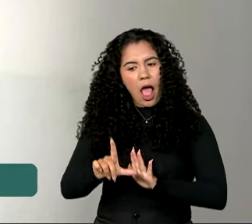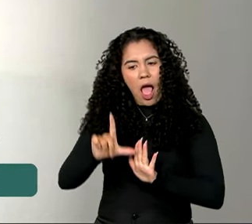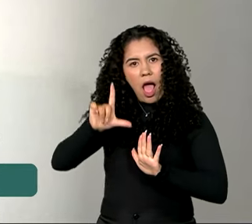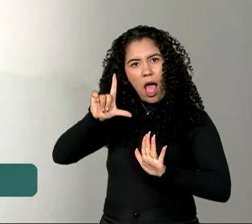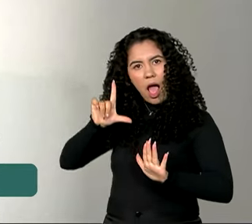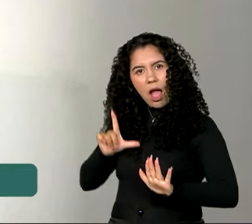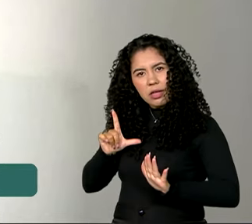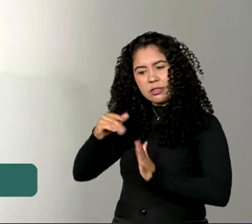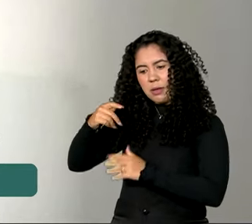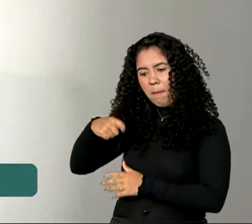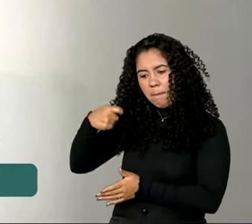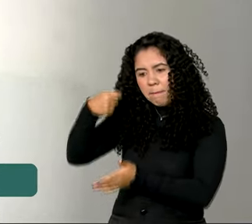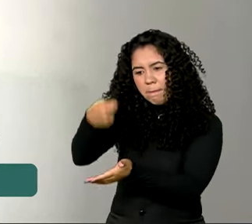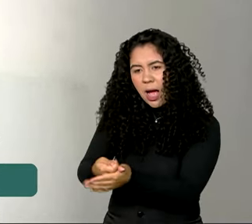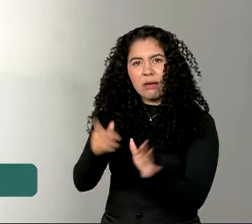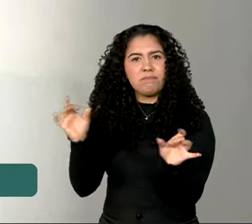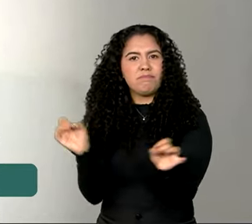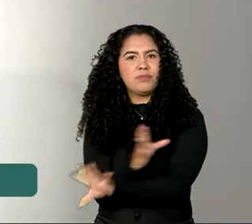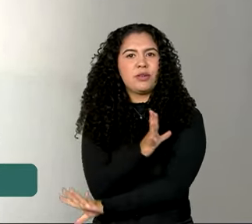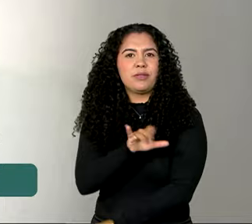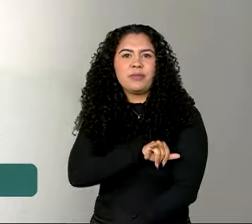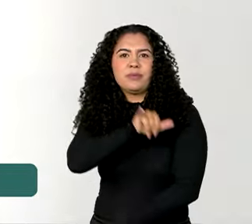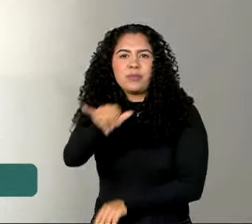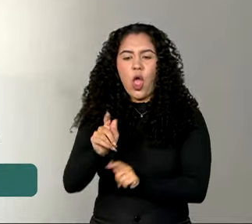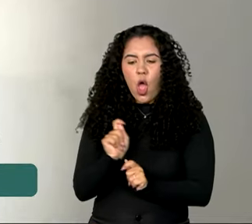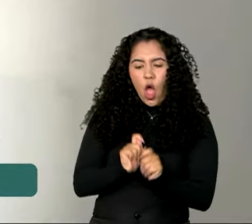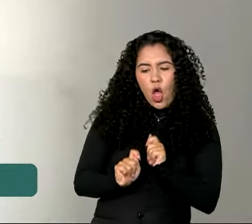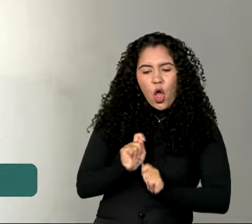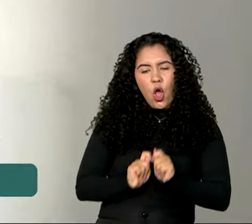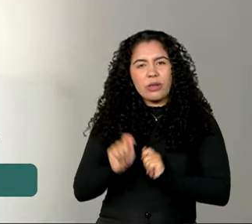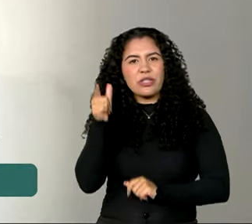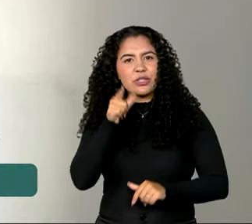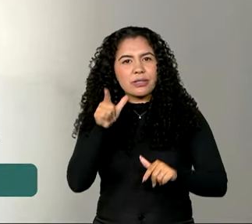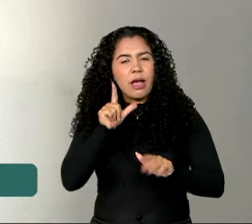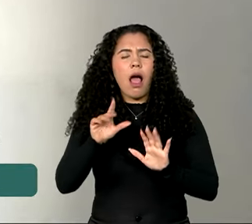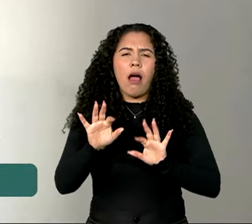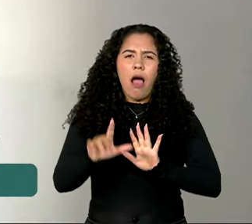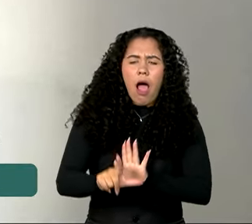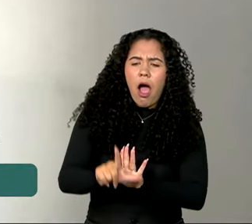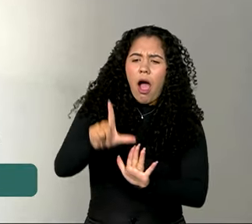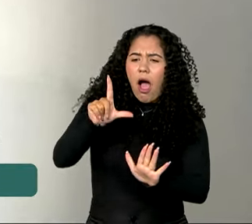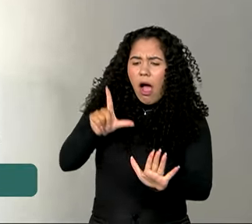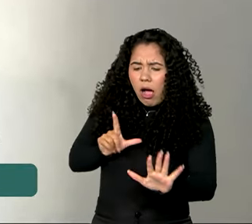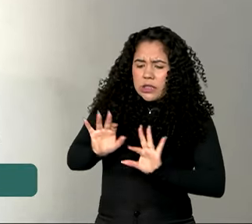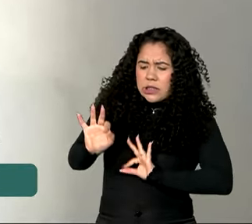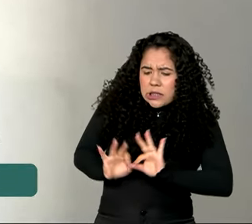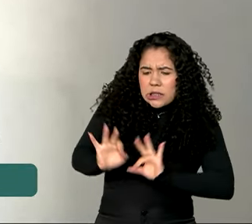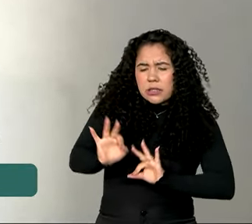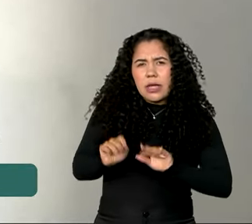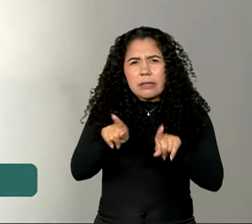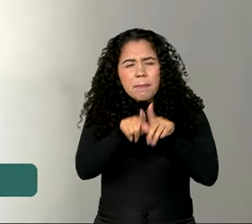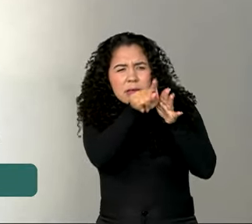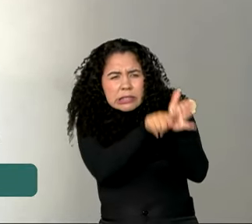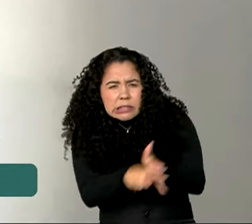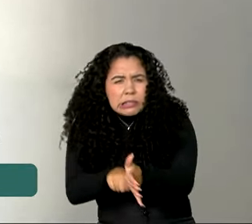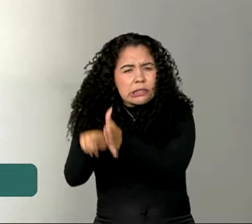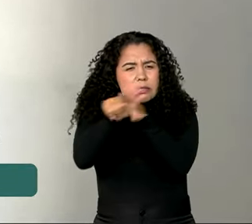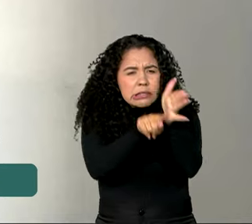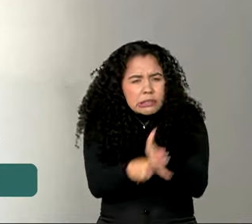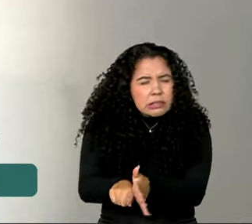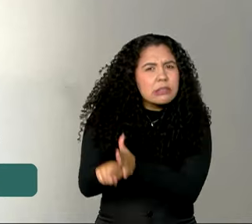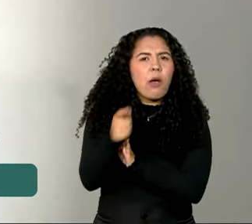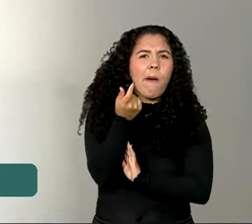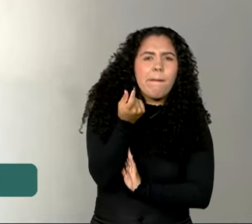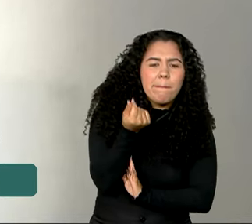você já vai com a viagem paga e ainda faz uma grande economia. Se programando antes, fazendo a coisa certinha, pesquisando o preço, pesquisando